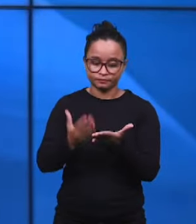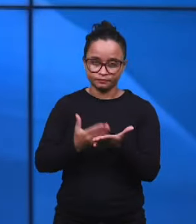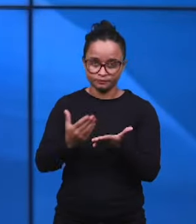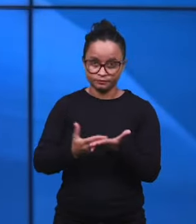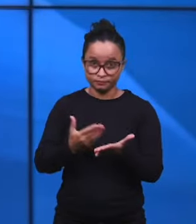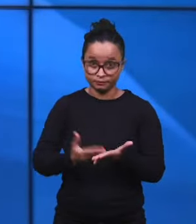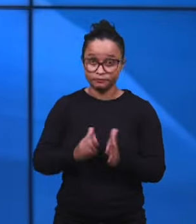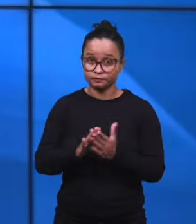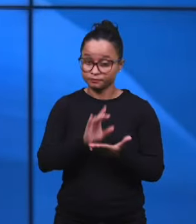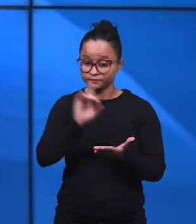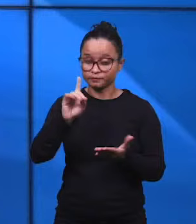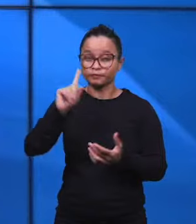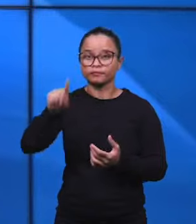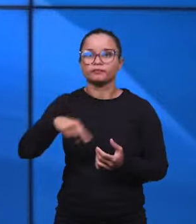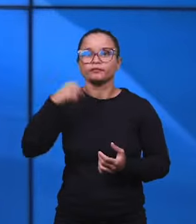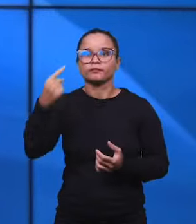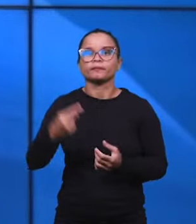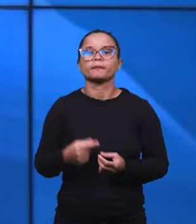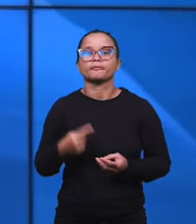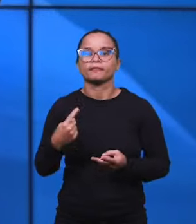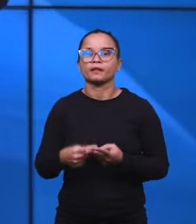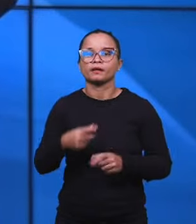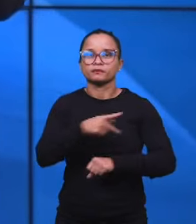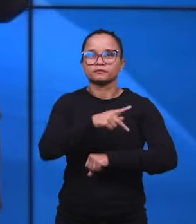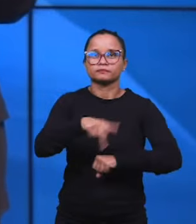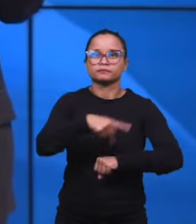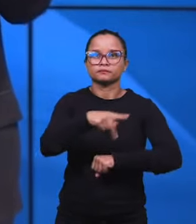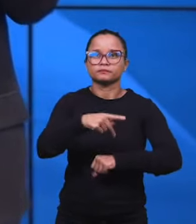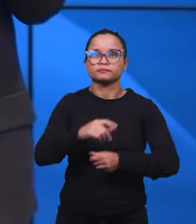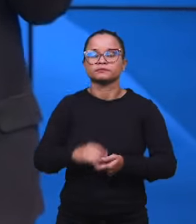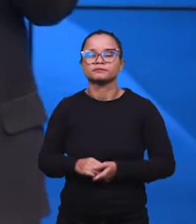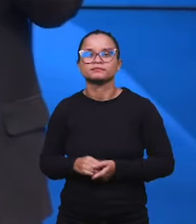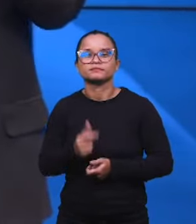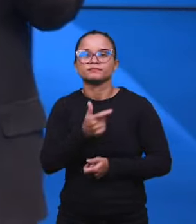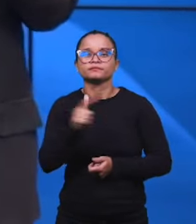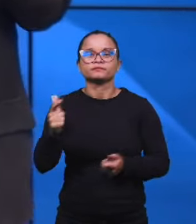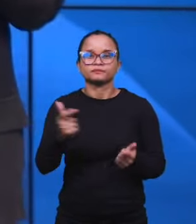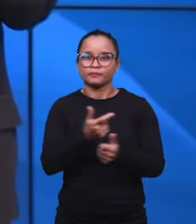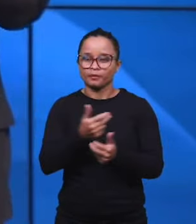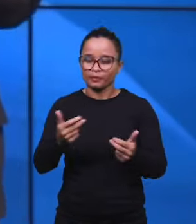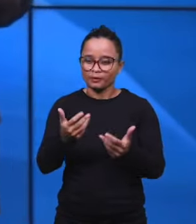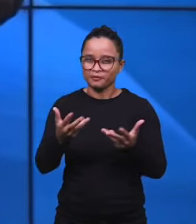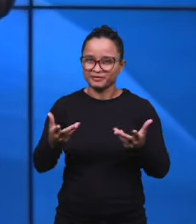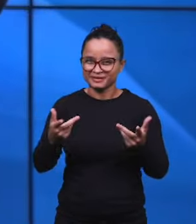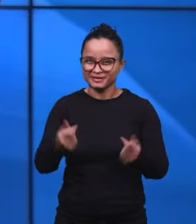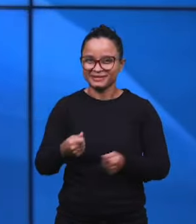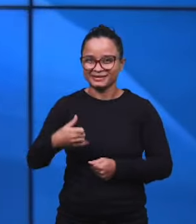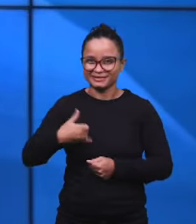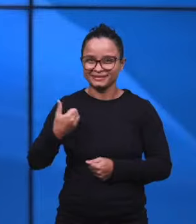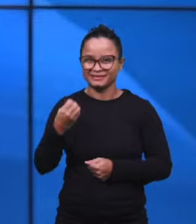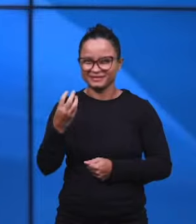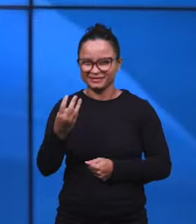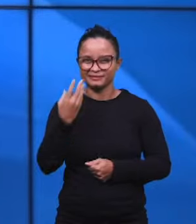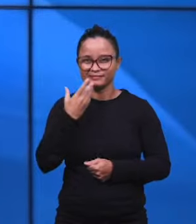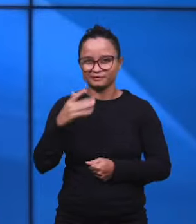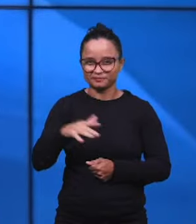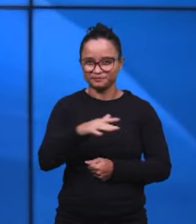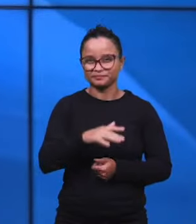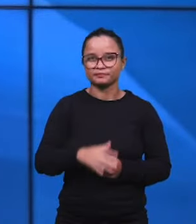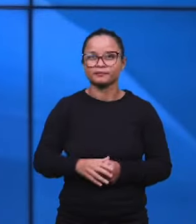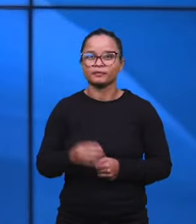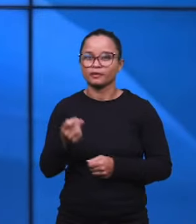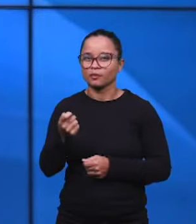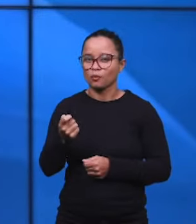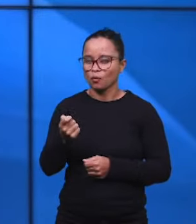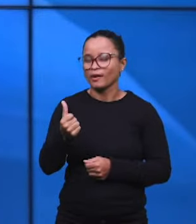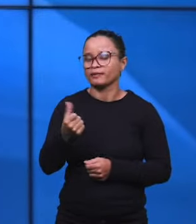folheando ali a Bíblia. Depois nós vamos lá para os países bascos e vamos ver outra coisa maravilhosa de criança de três anos de idade